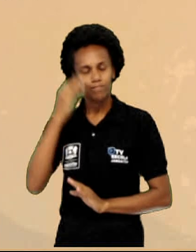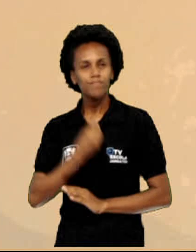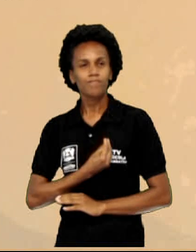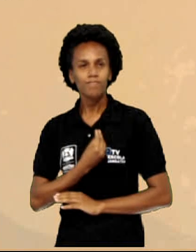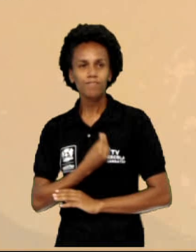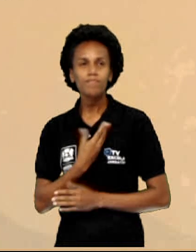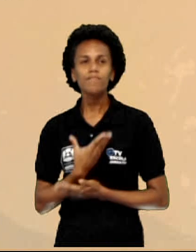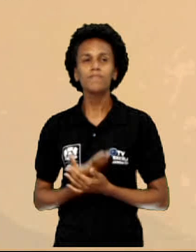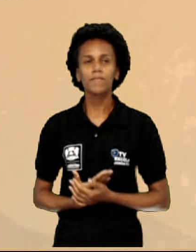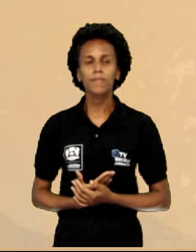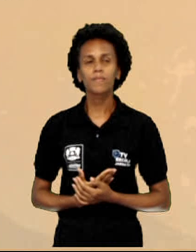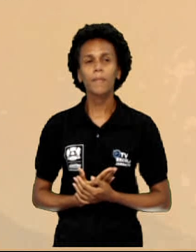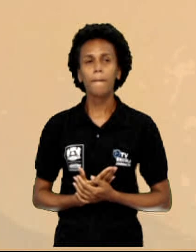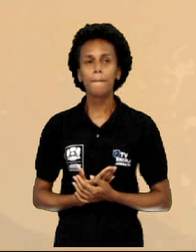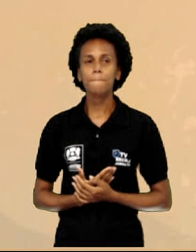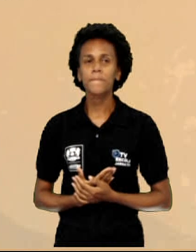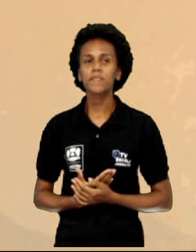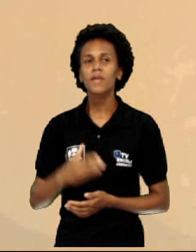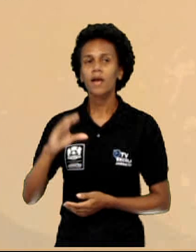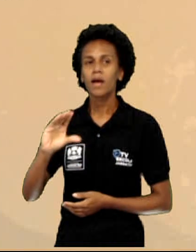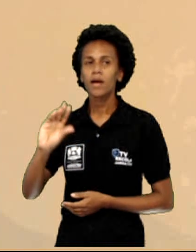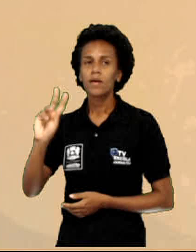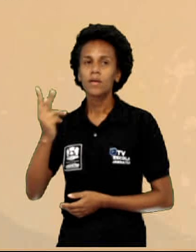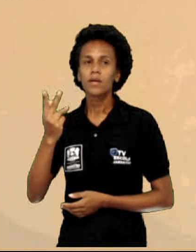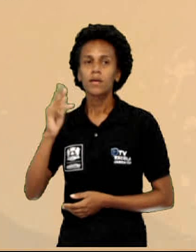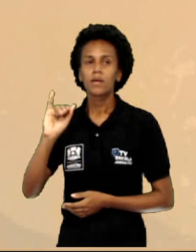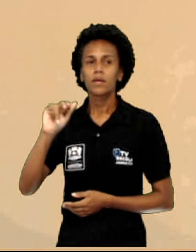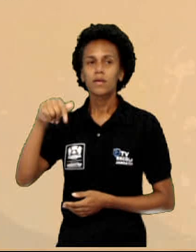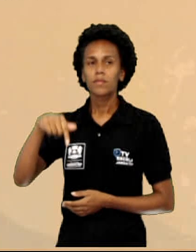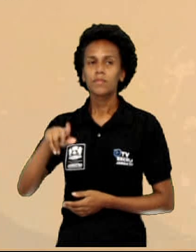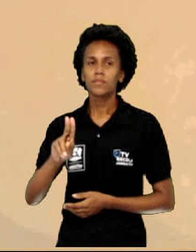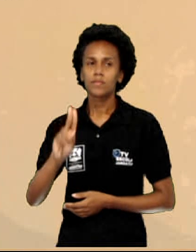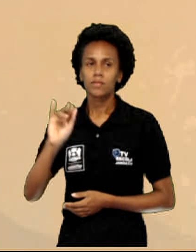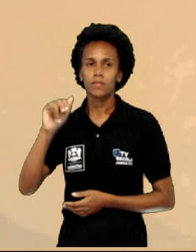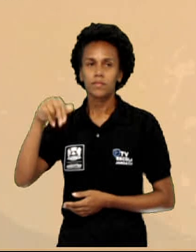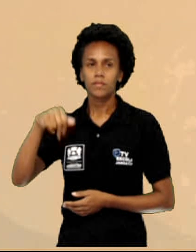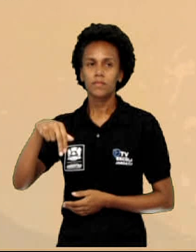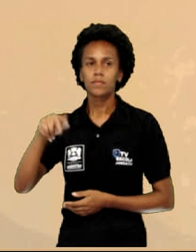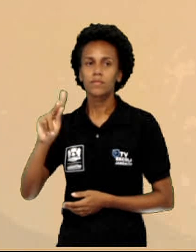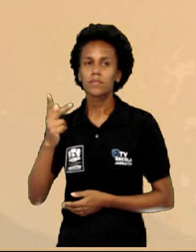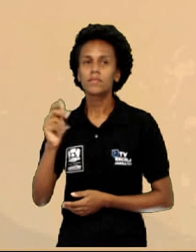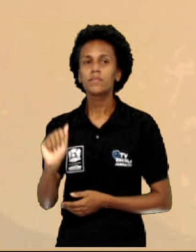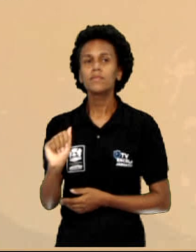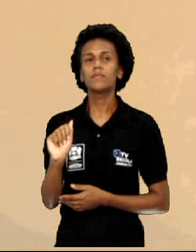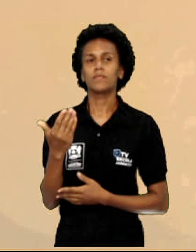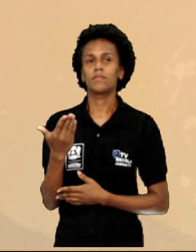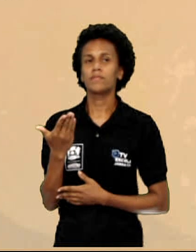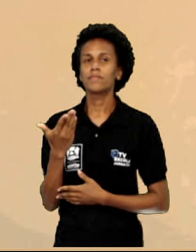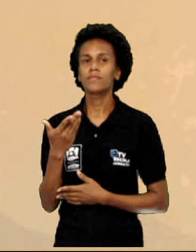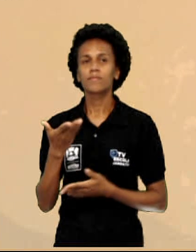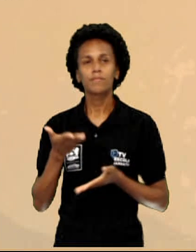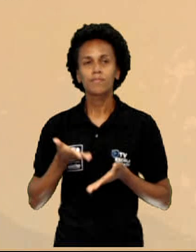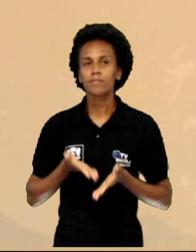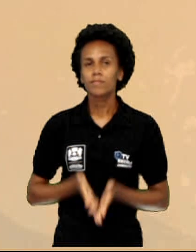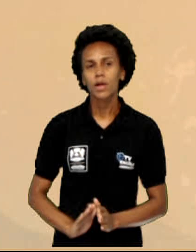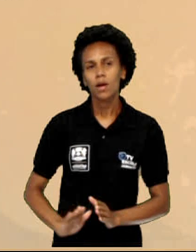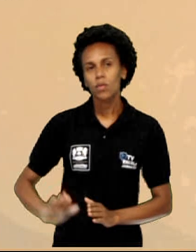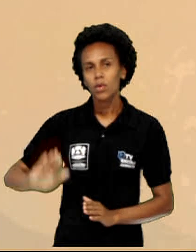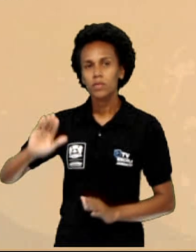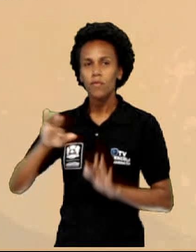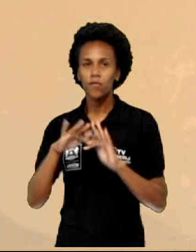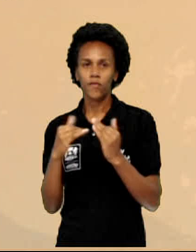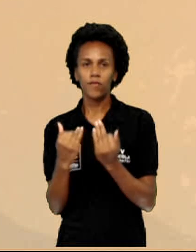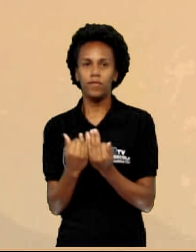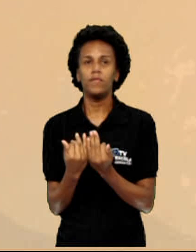em uma família de aspirações aristocráticas, tendo como padrinho o Duque de Caxias. Foi criada dentro de uma